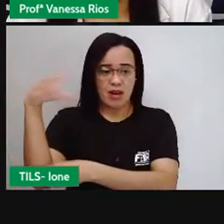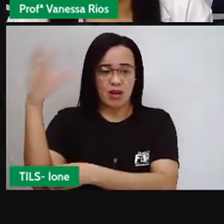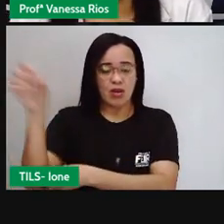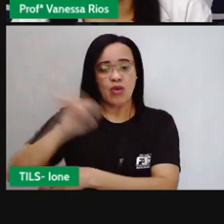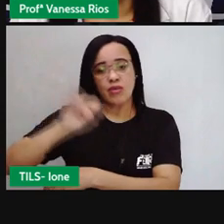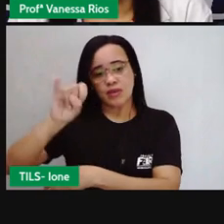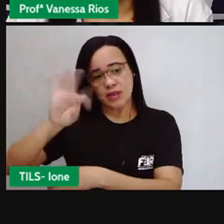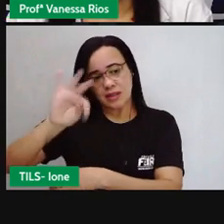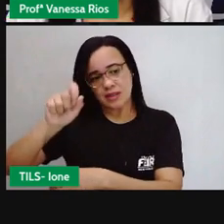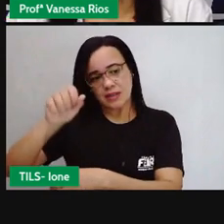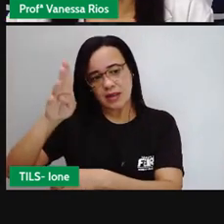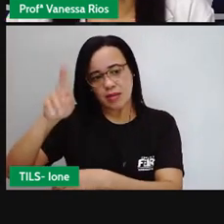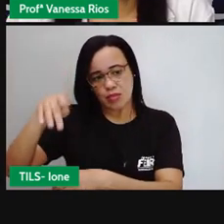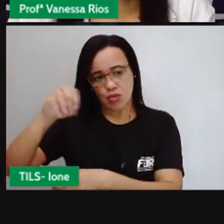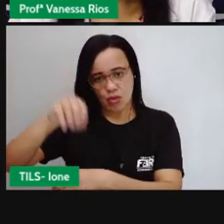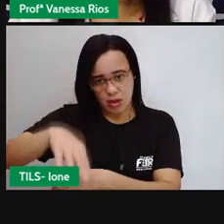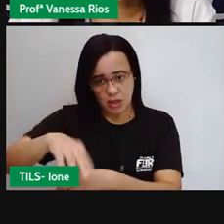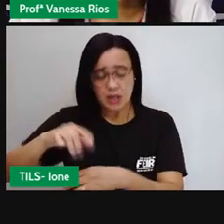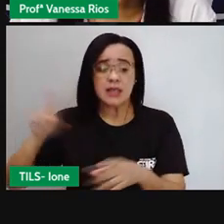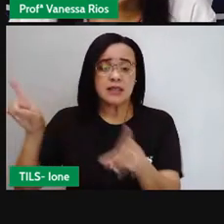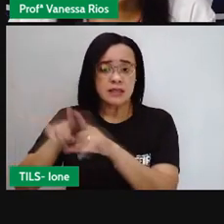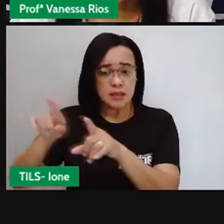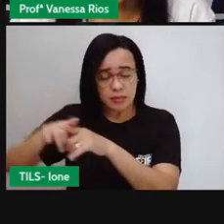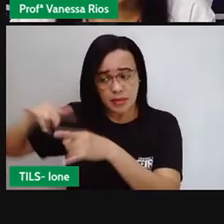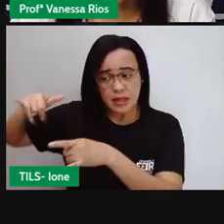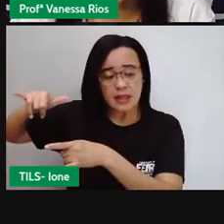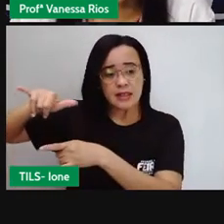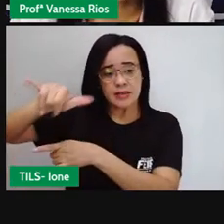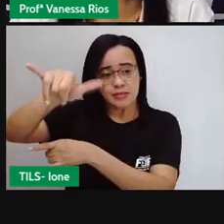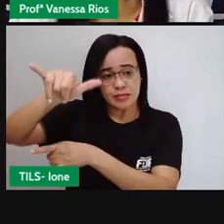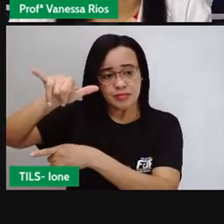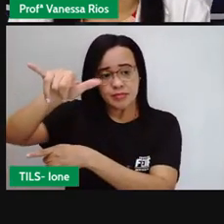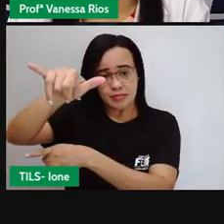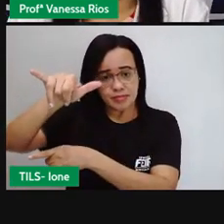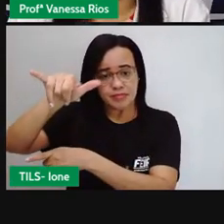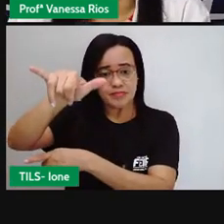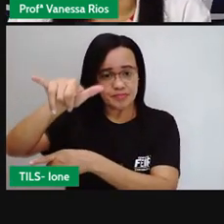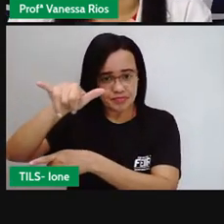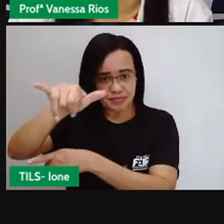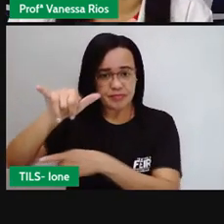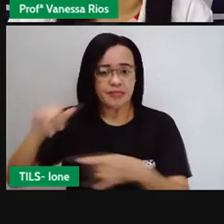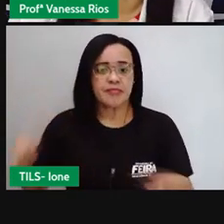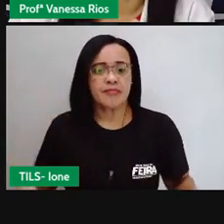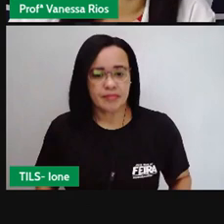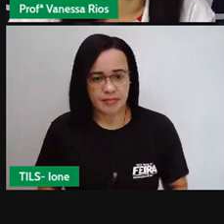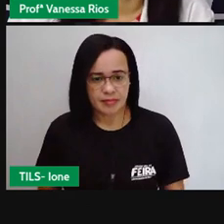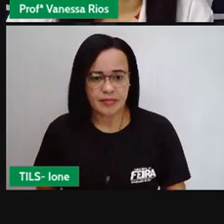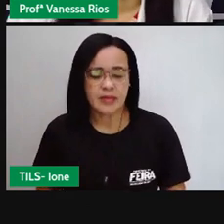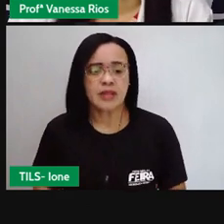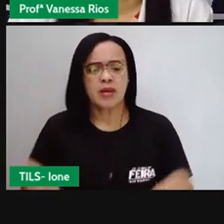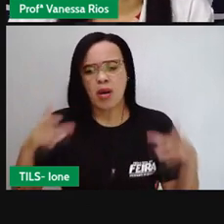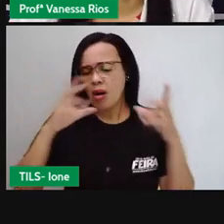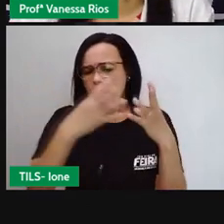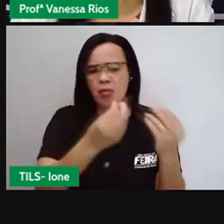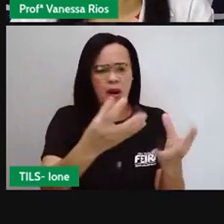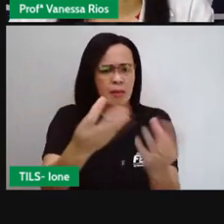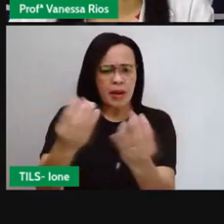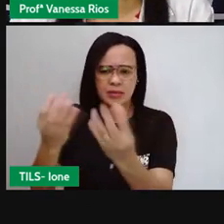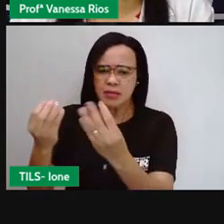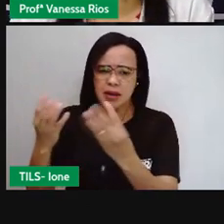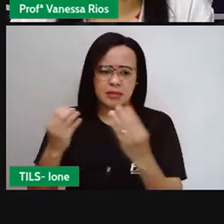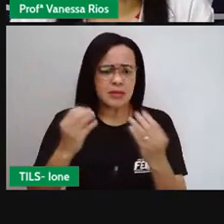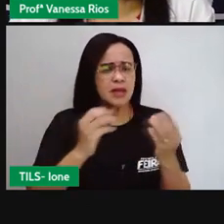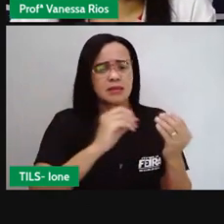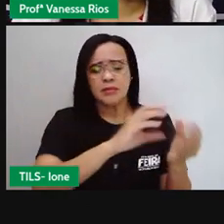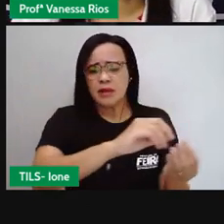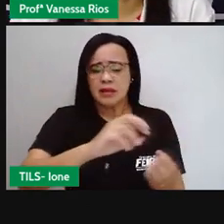Aeroporto. Existem só esses pontos turísticos em Salvador? Não, existem outros, né? Salvador aí é uma